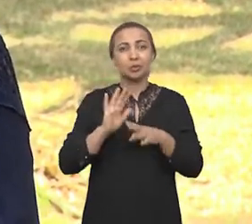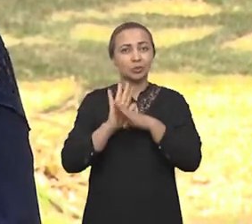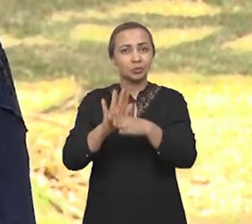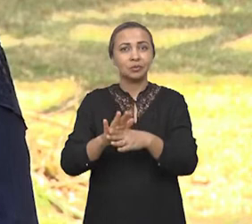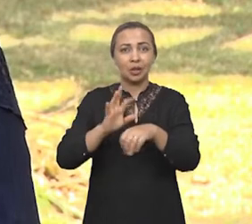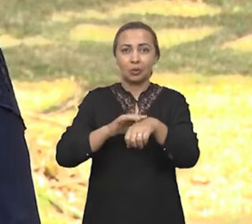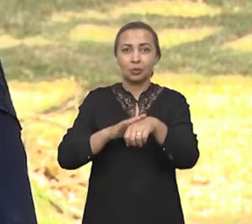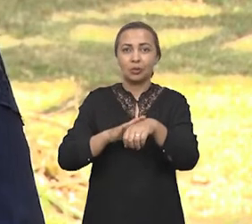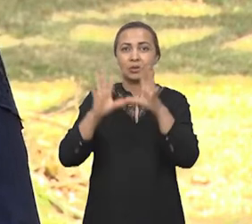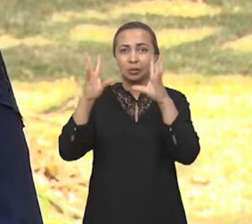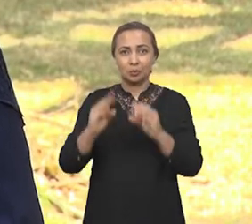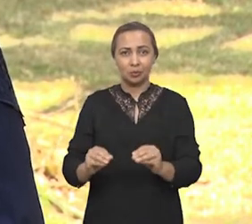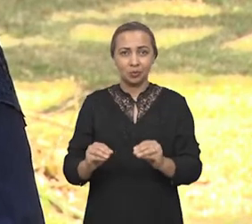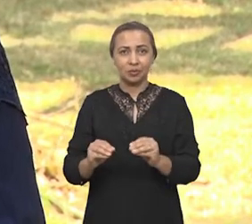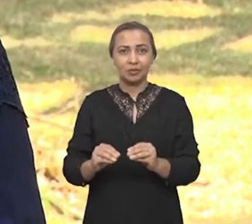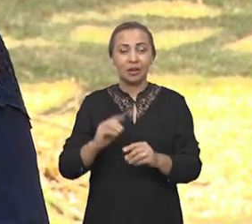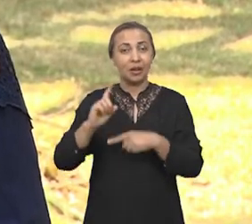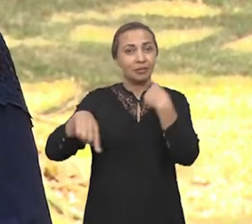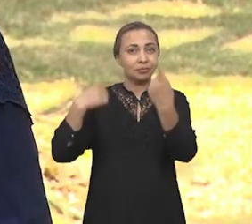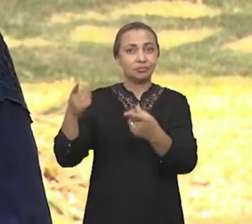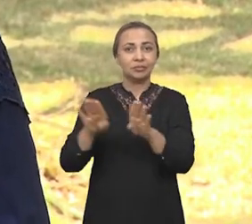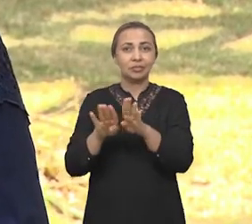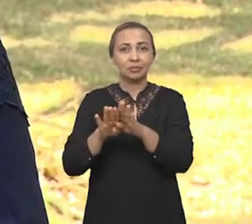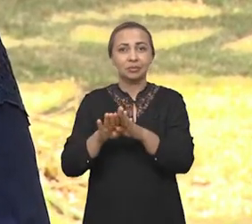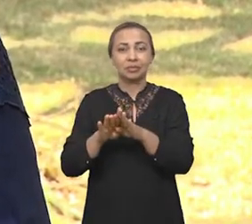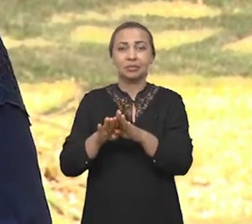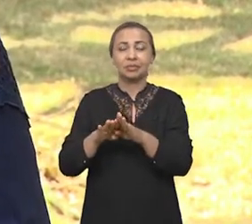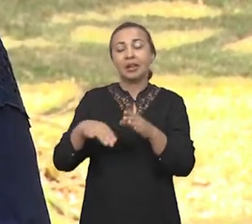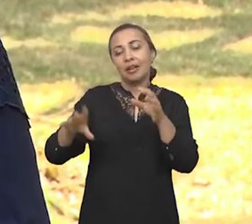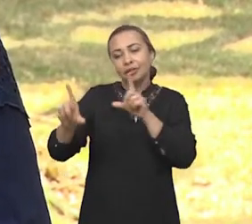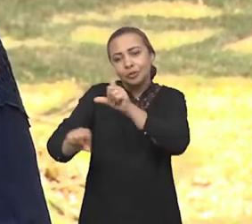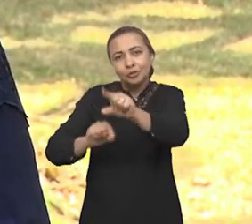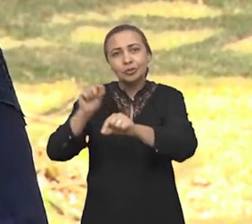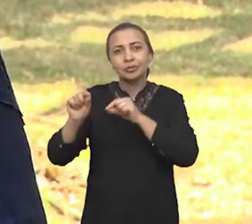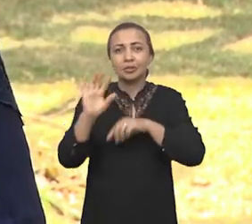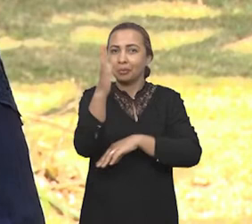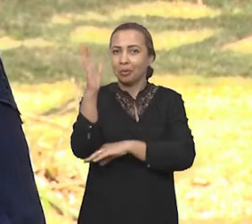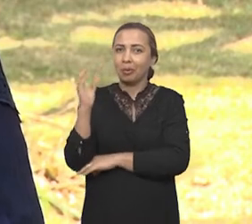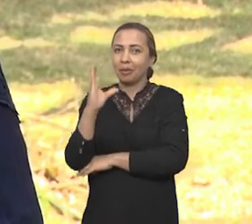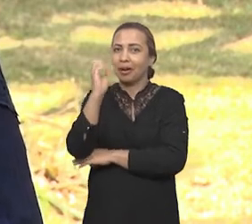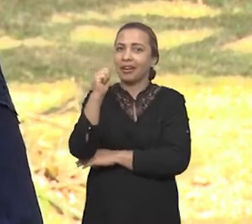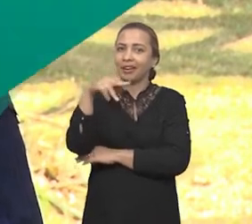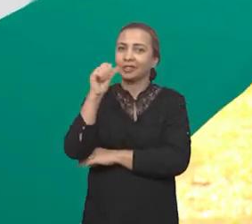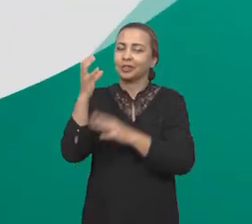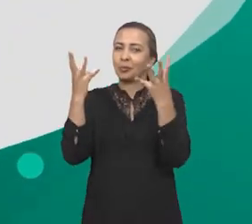acarretar em doenças degenerativas. Além disso, a substância é extraída no bioma caatinga.